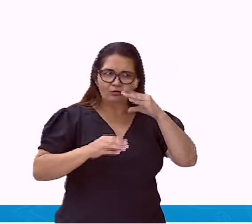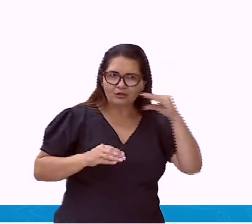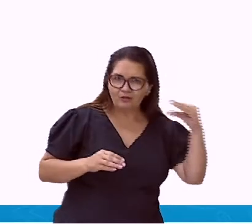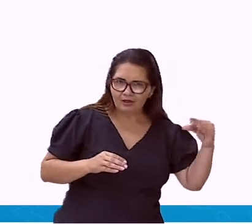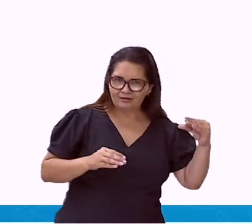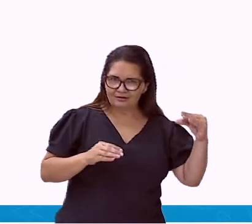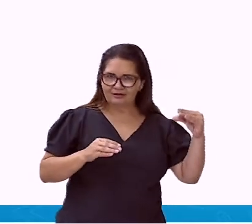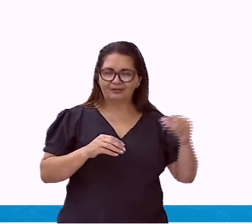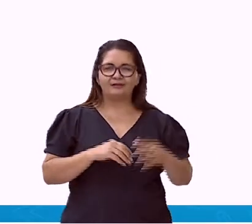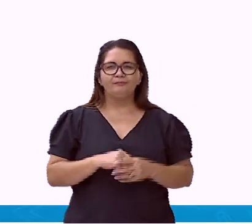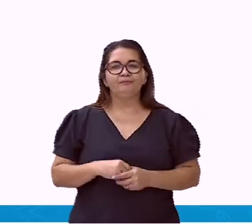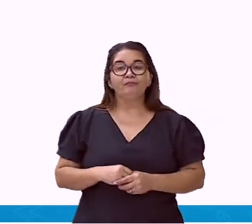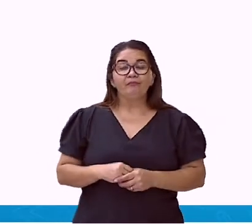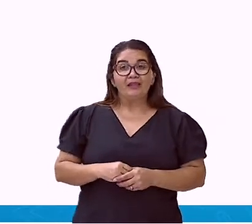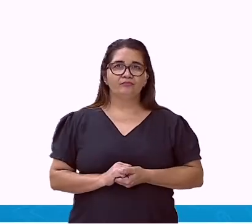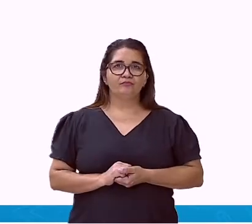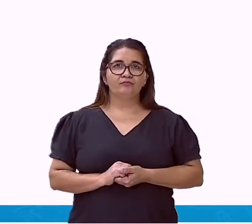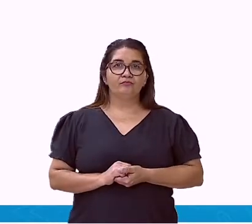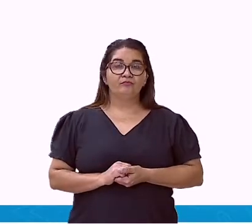puberdade?